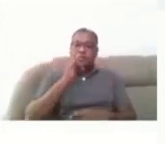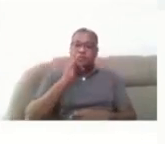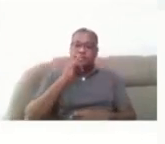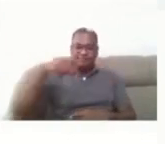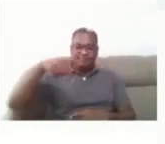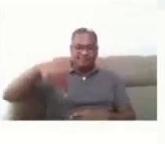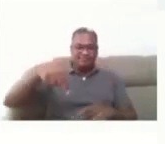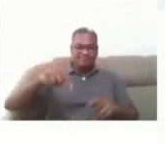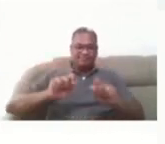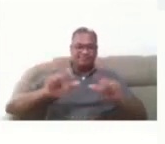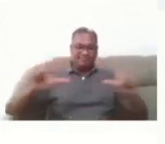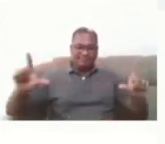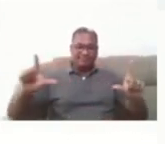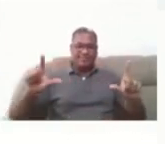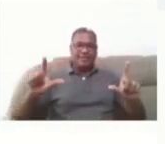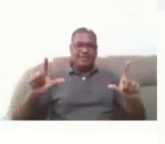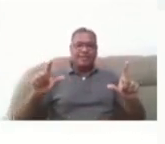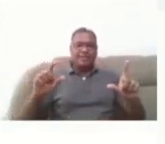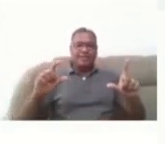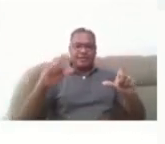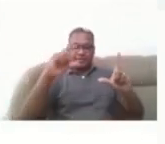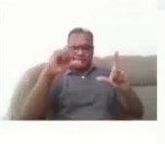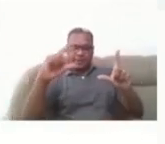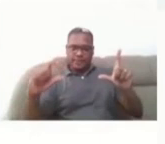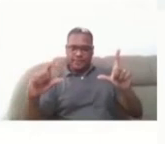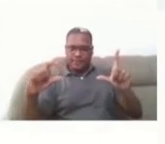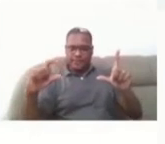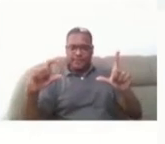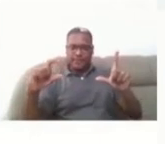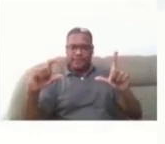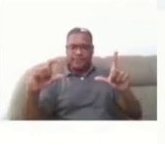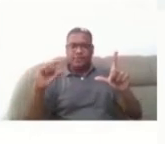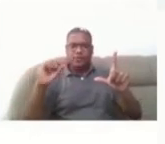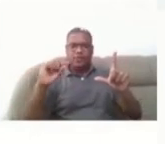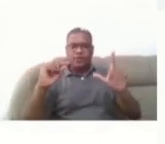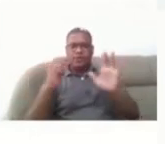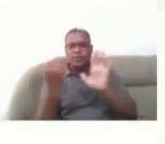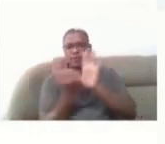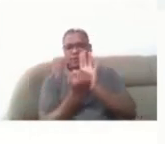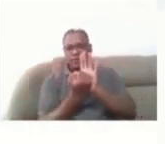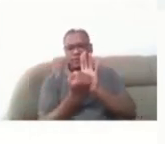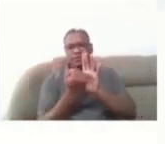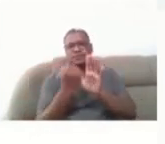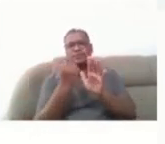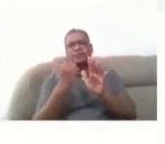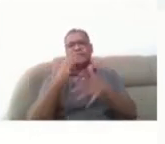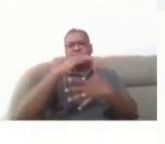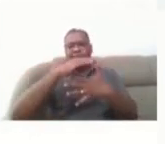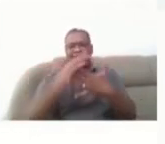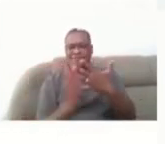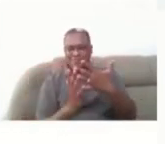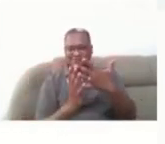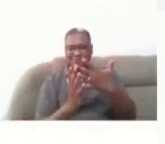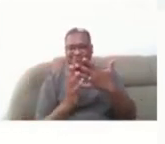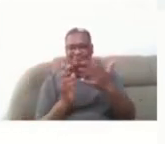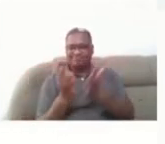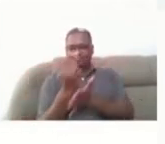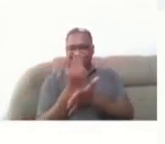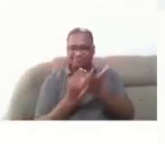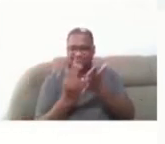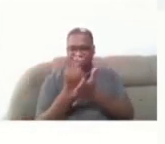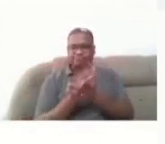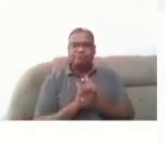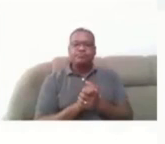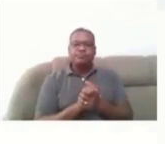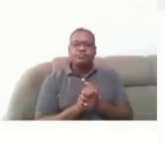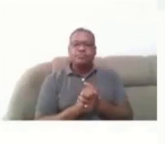o símbolo da acessibilidade em Libras. Explicar para os surdos a possibilidade